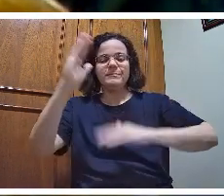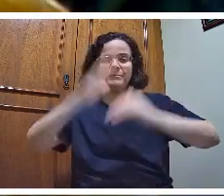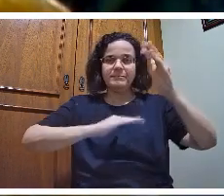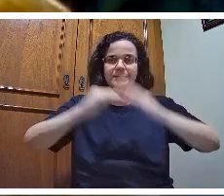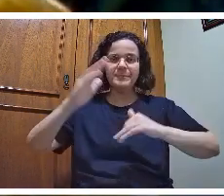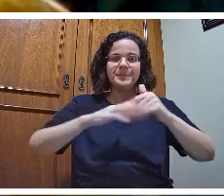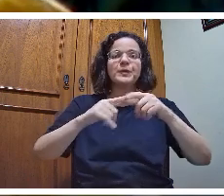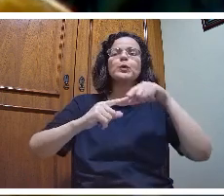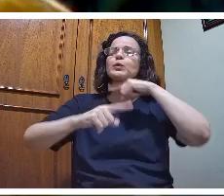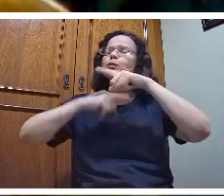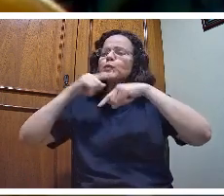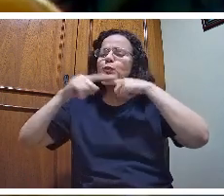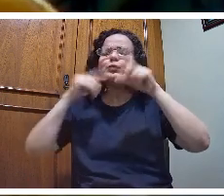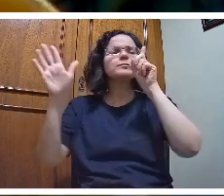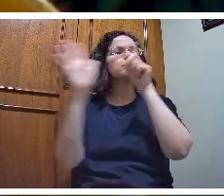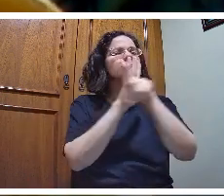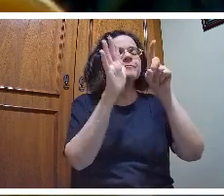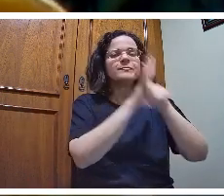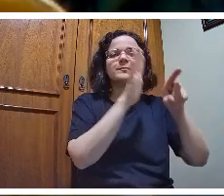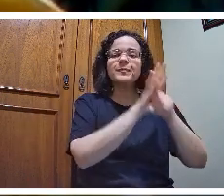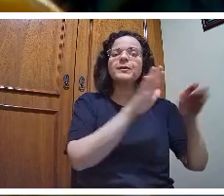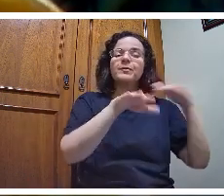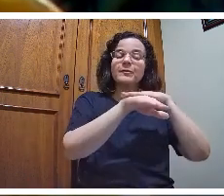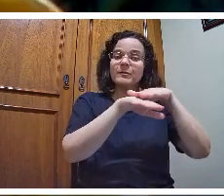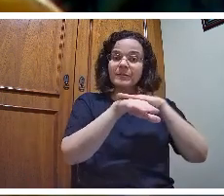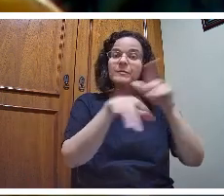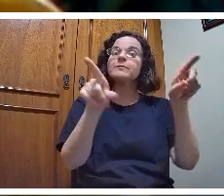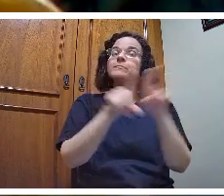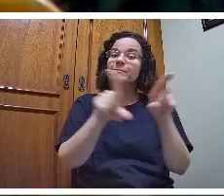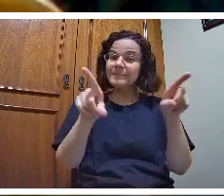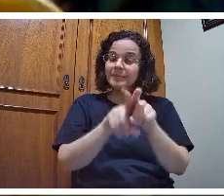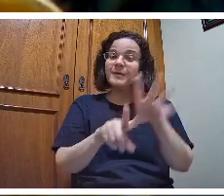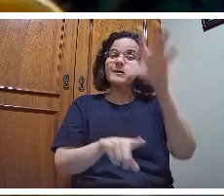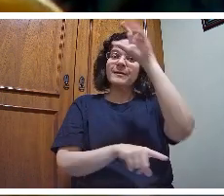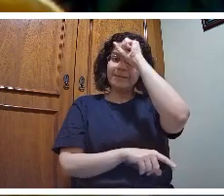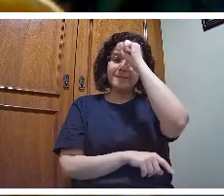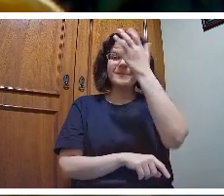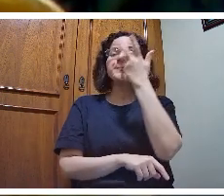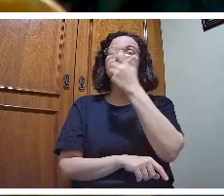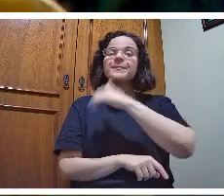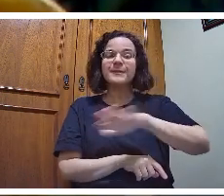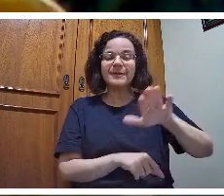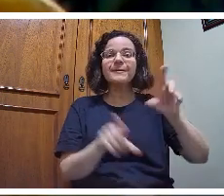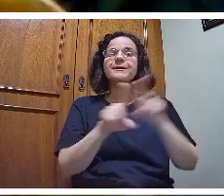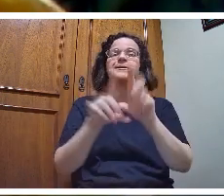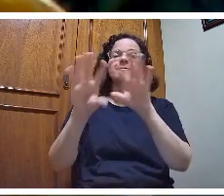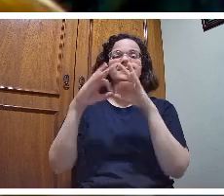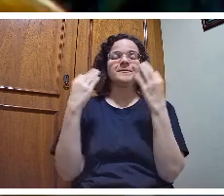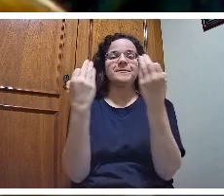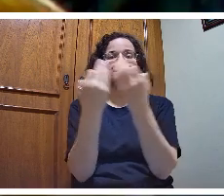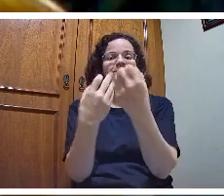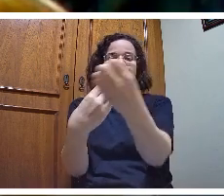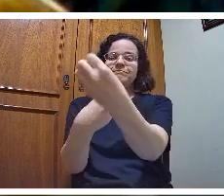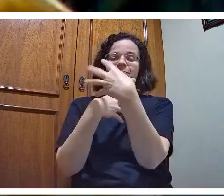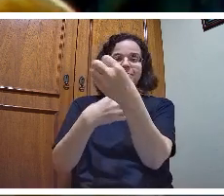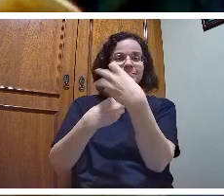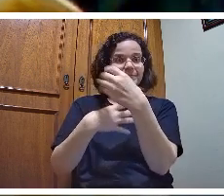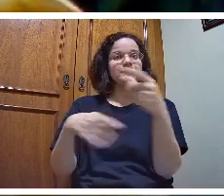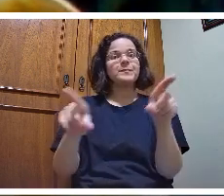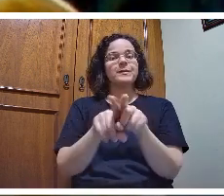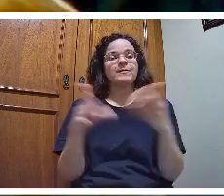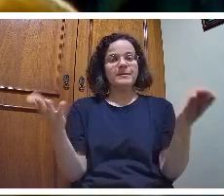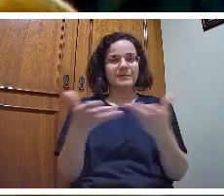aprendendo com as crianças e como os pais também estão nos ensinando nesse momento. É bem importante essa